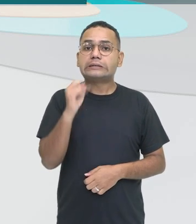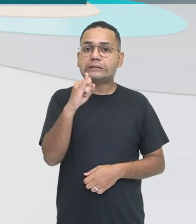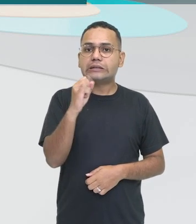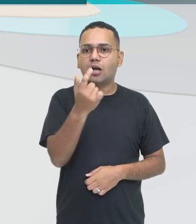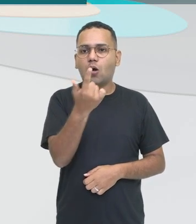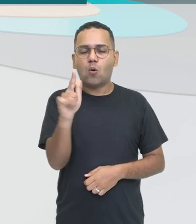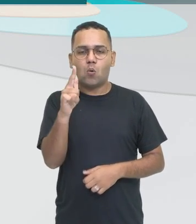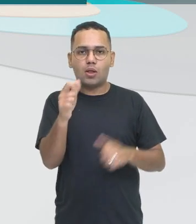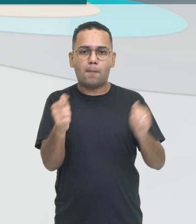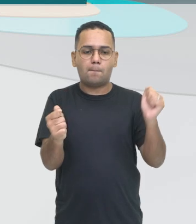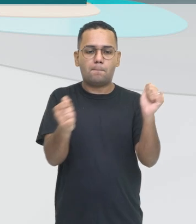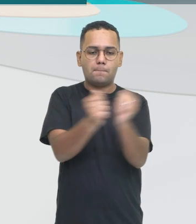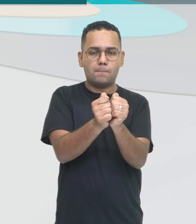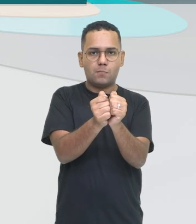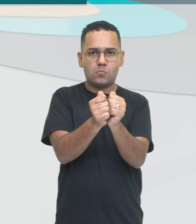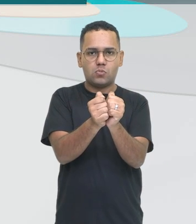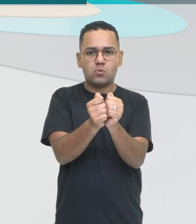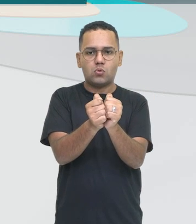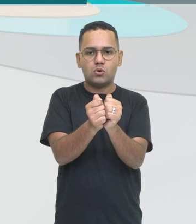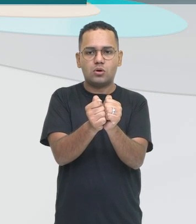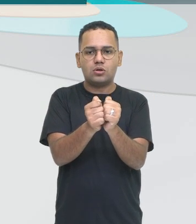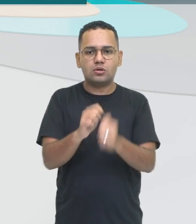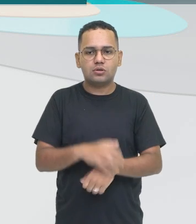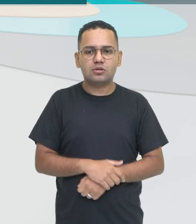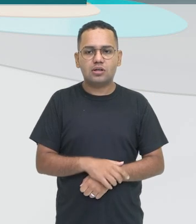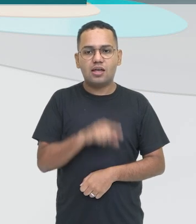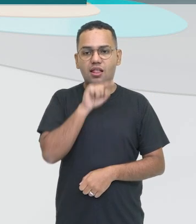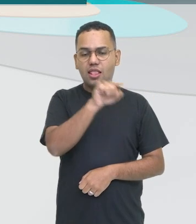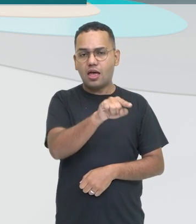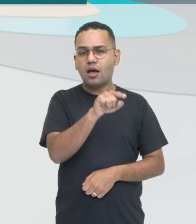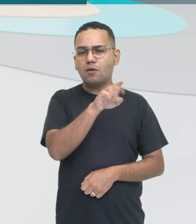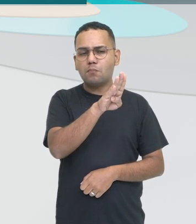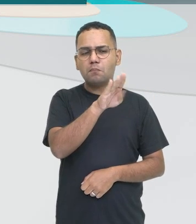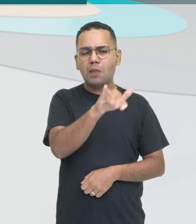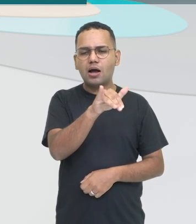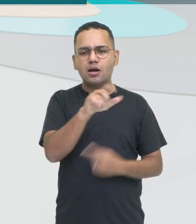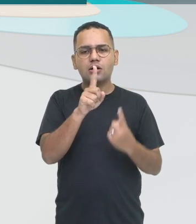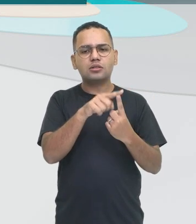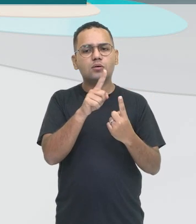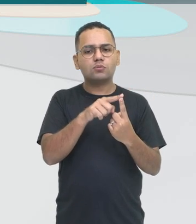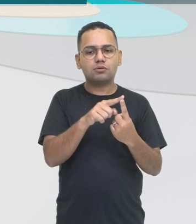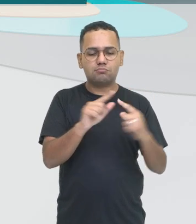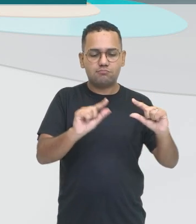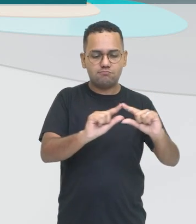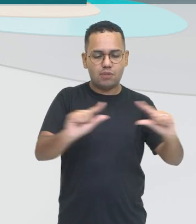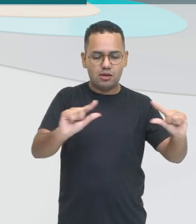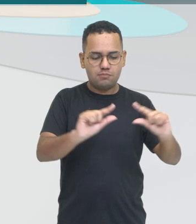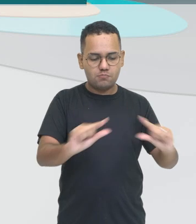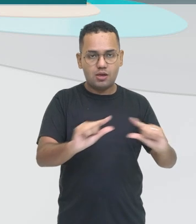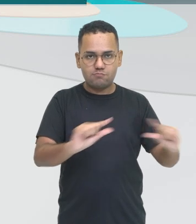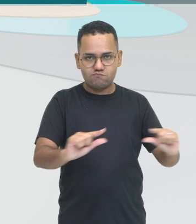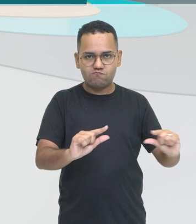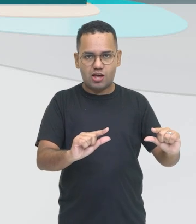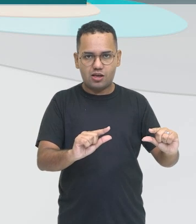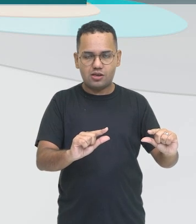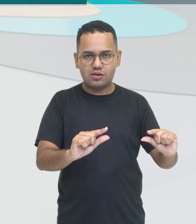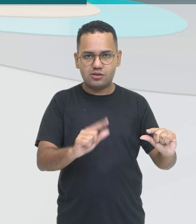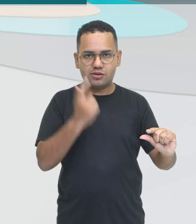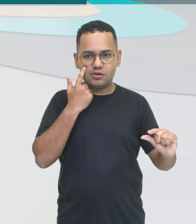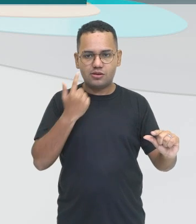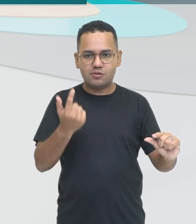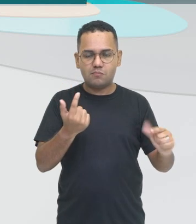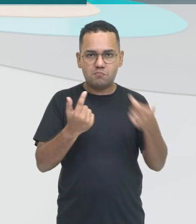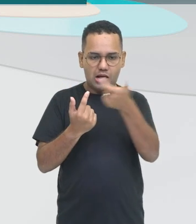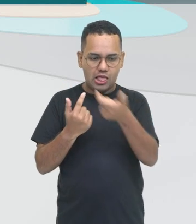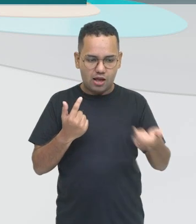Ele vai passar uma outra ideia. Ele por si só significa por, devido a, através de. Essa é a definição da preposição.